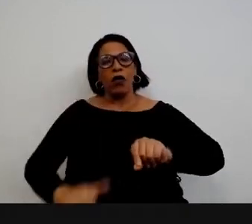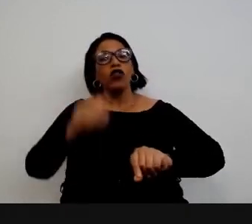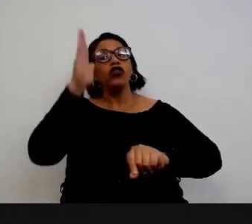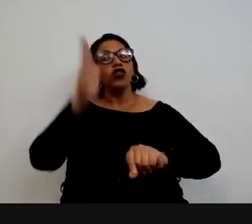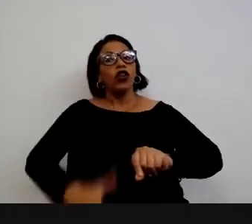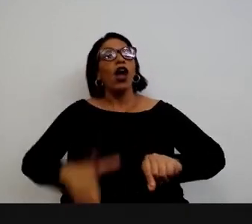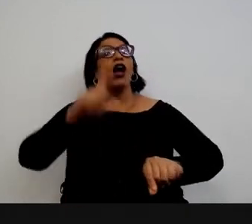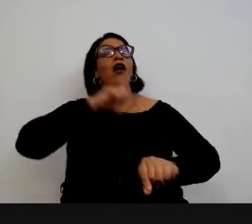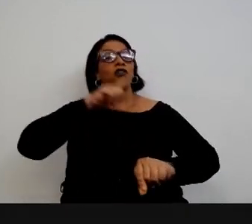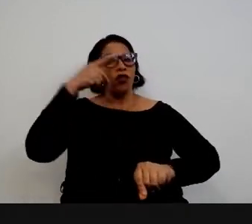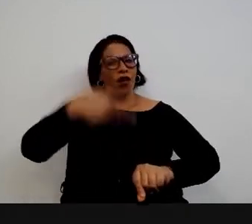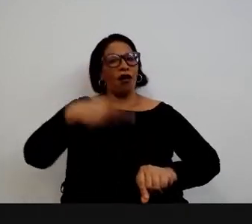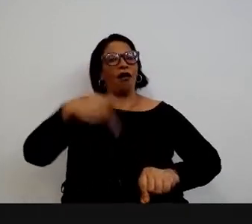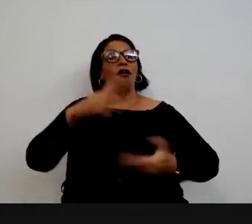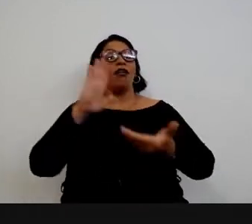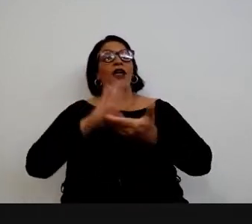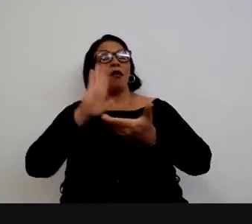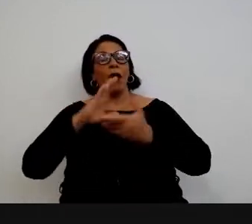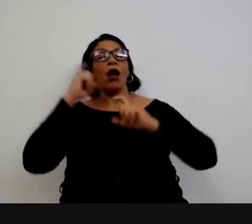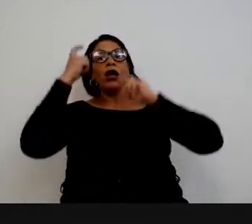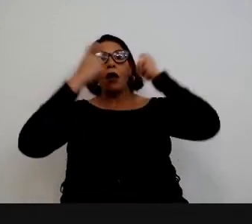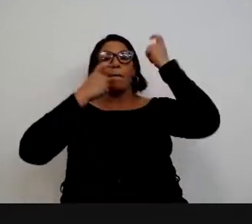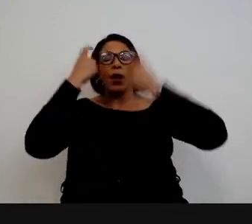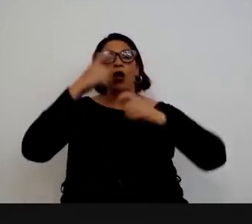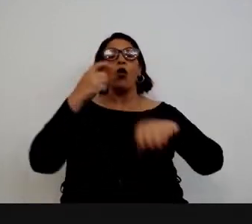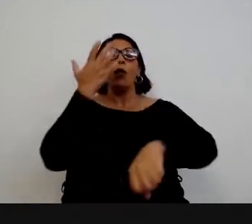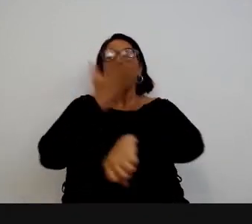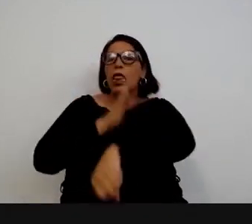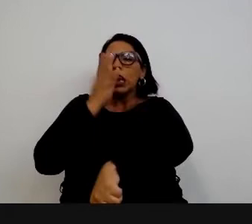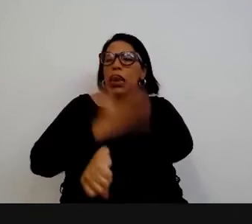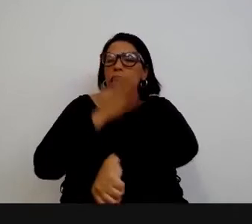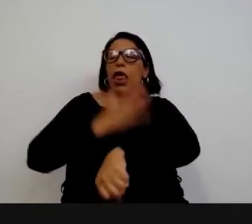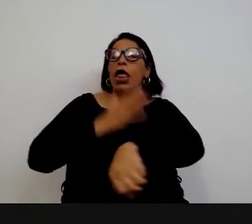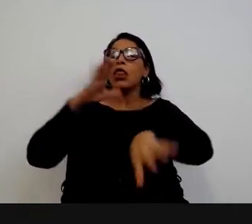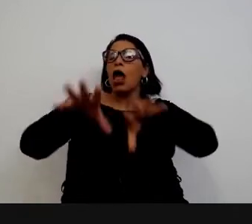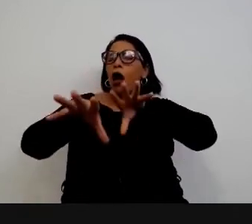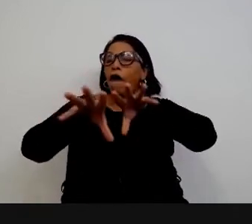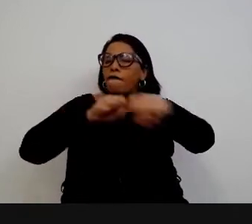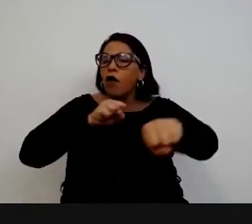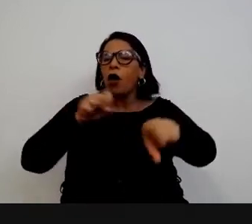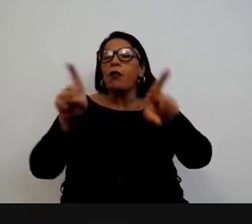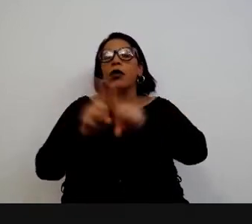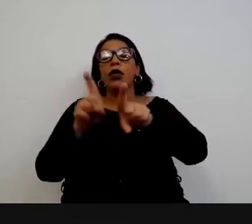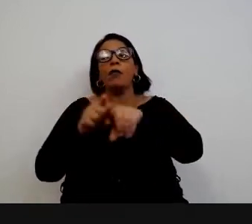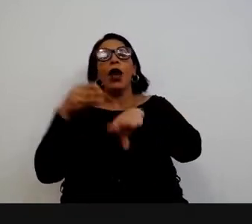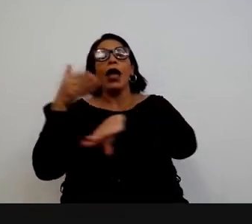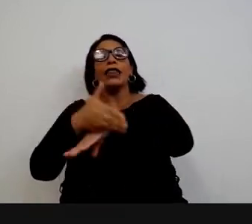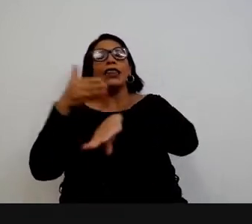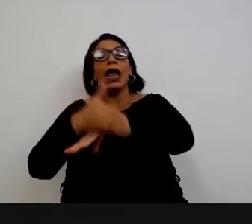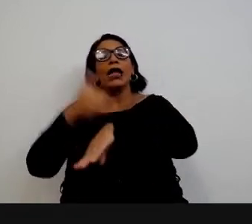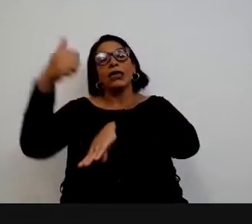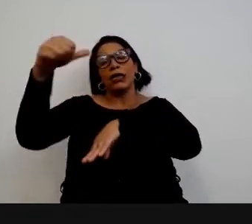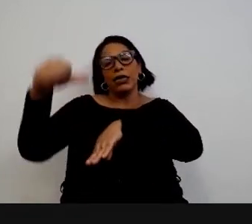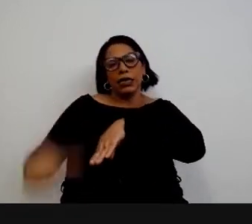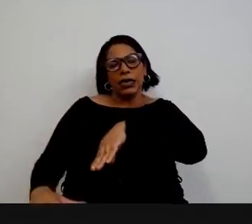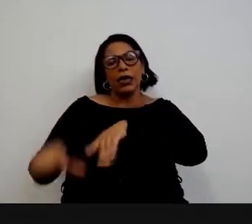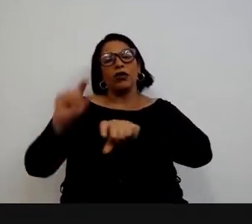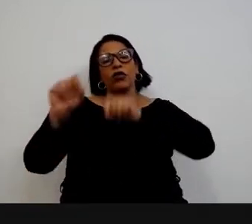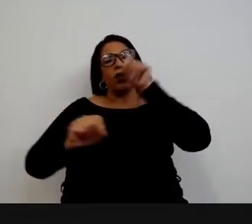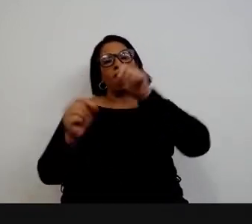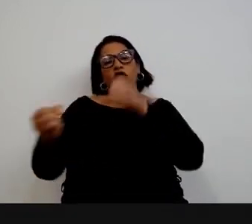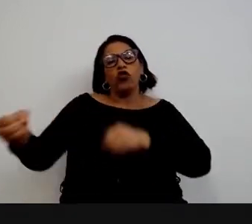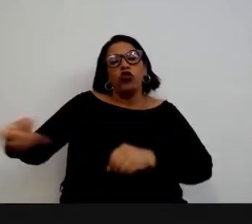que já se preocupava com essas questões, tanto de capacitação, quanto da entrada, da seleção e entrada